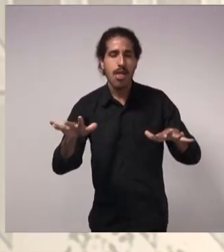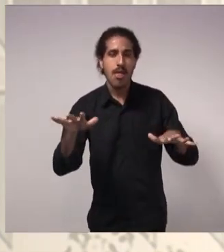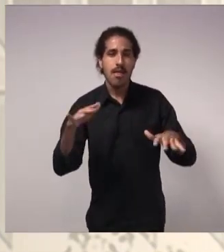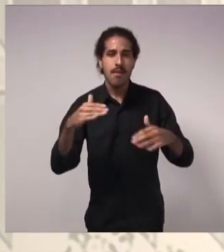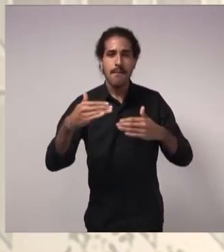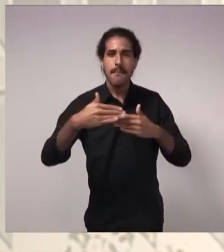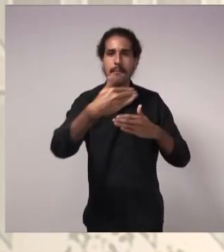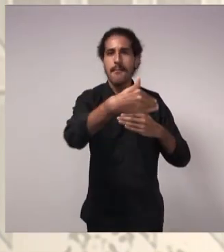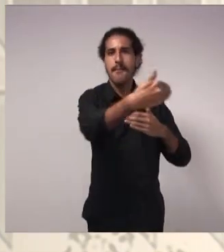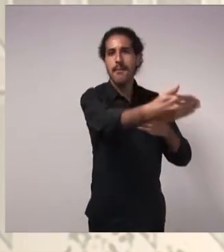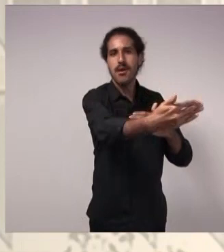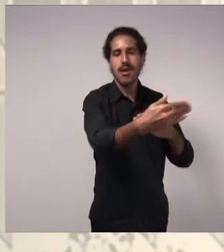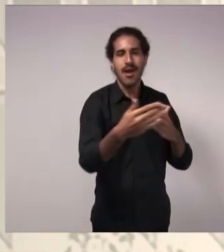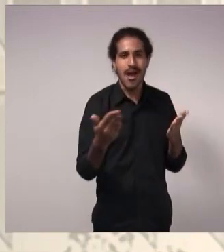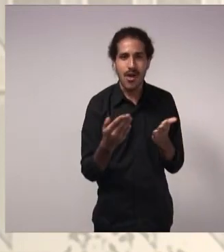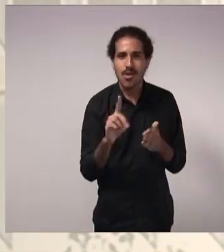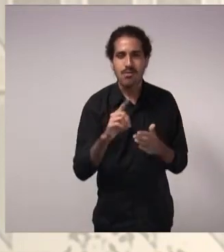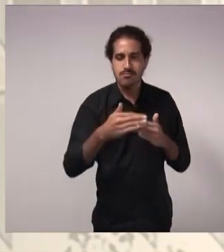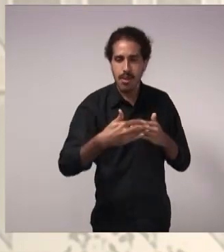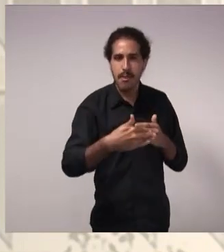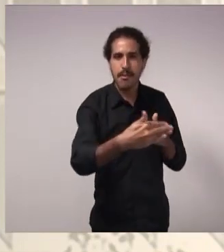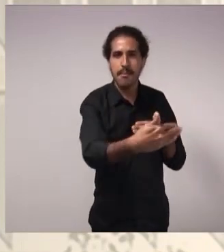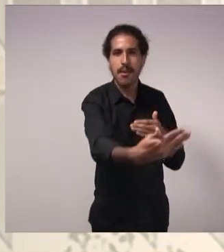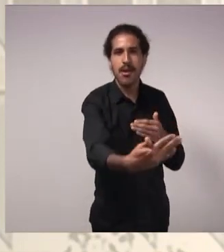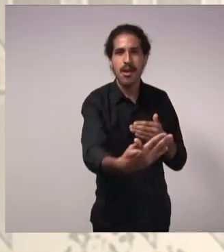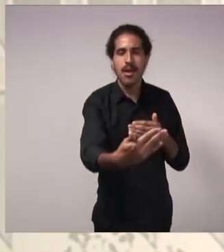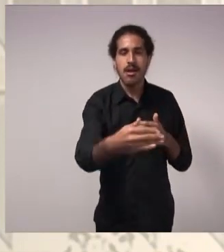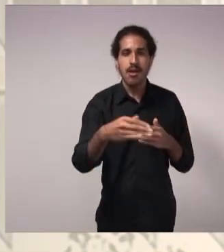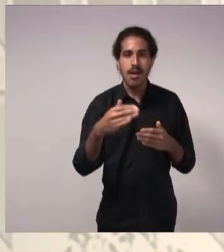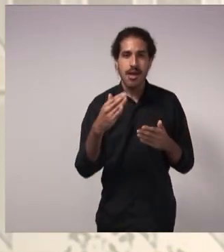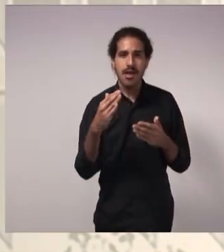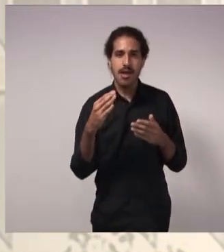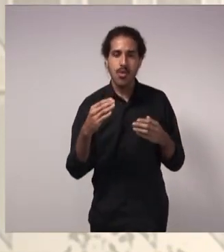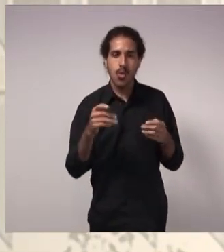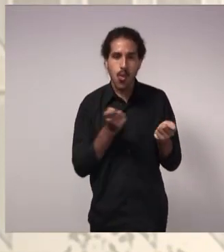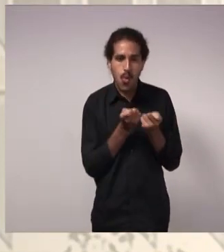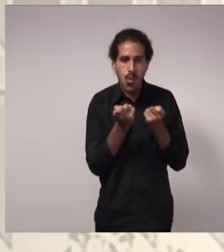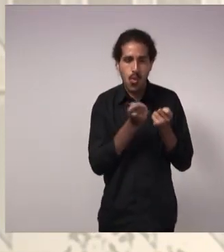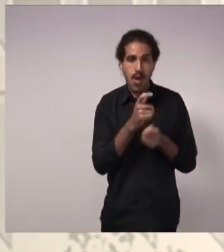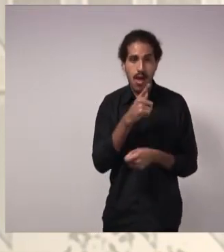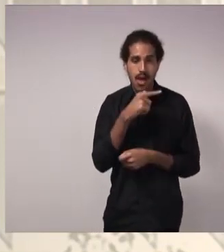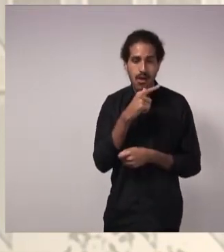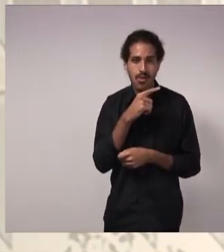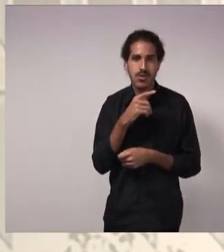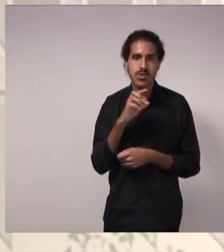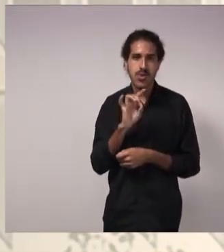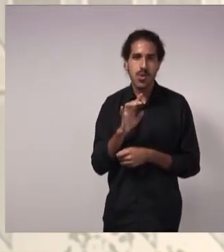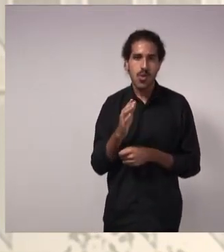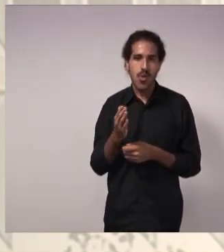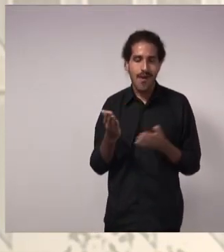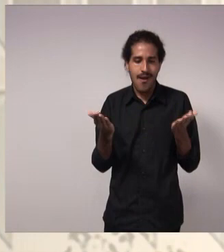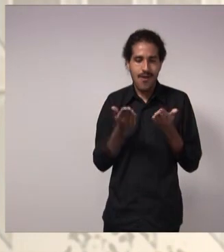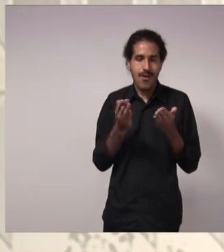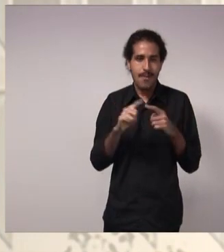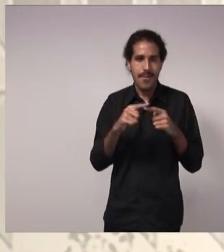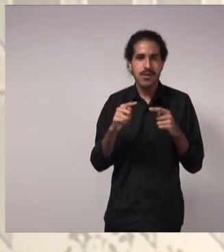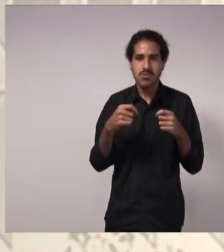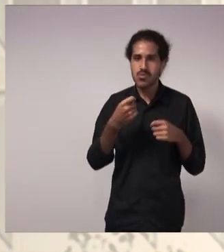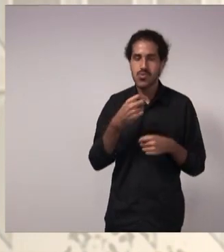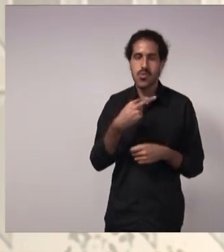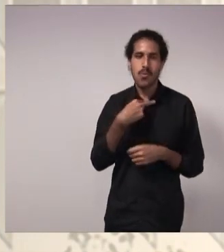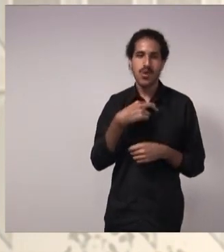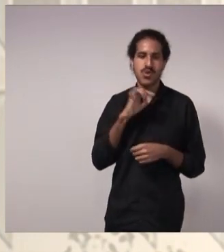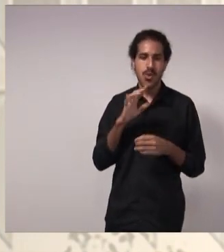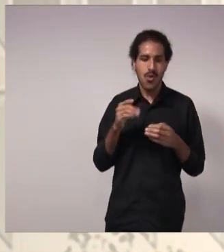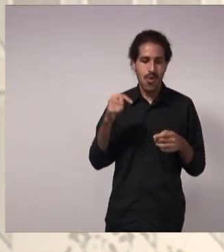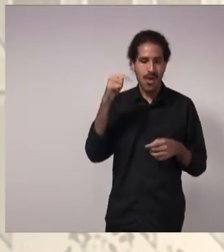O racionamento foi uma medida emergencial, que funcionou bem, mas eu acho que não pode parar por aí. Eu acho que